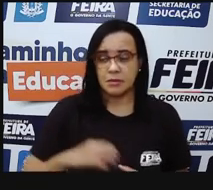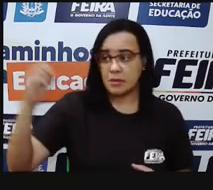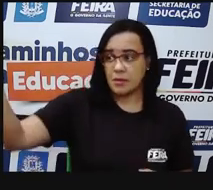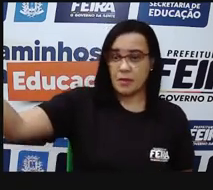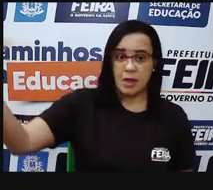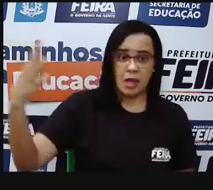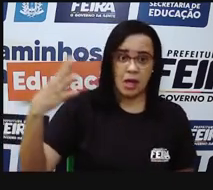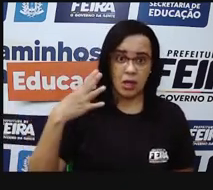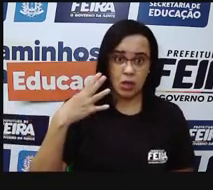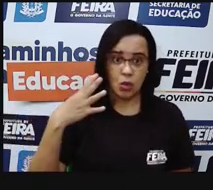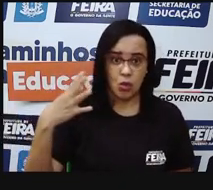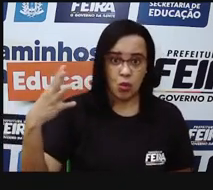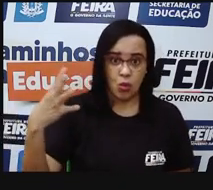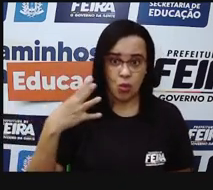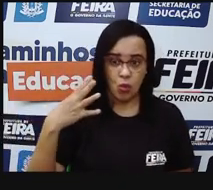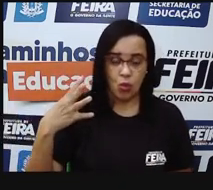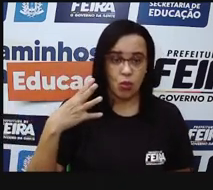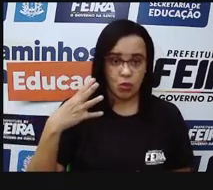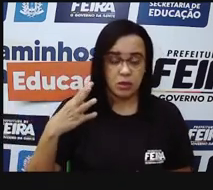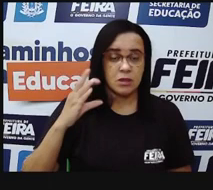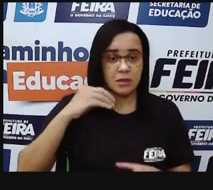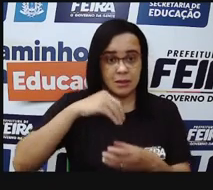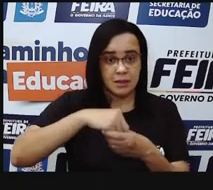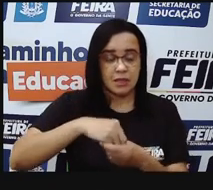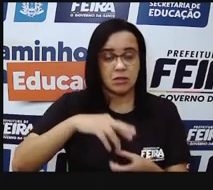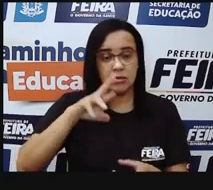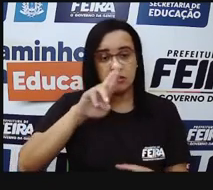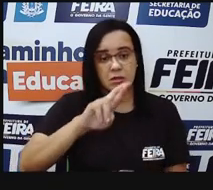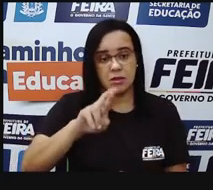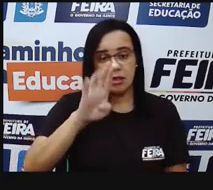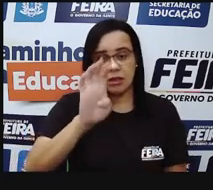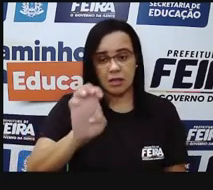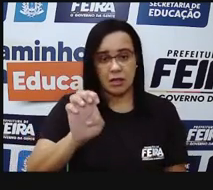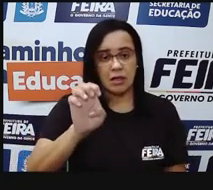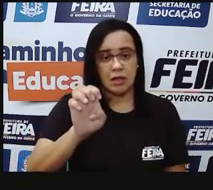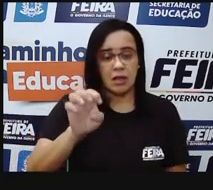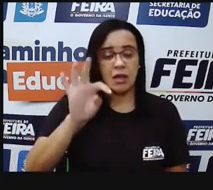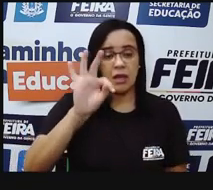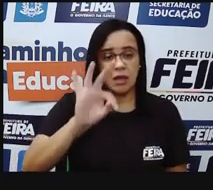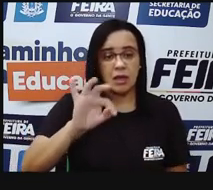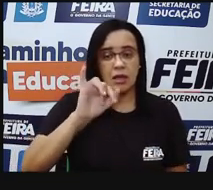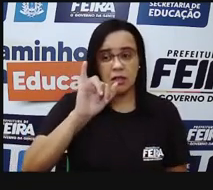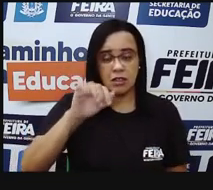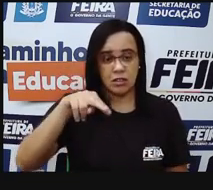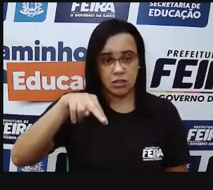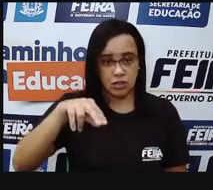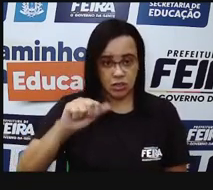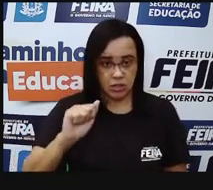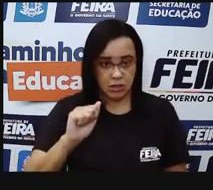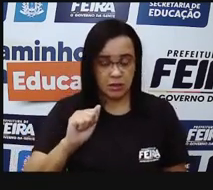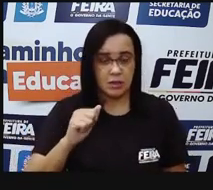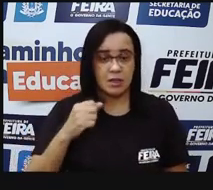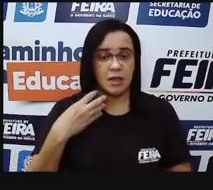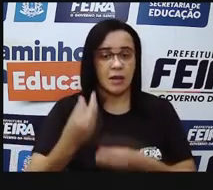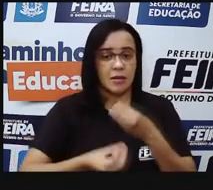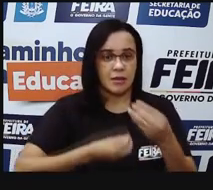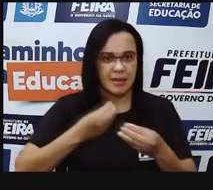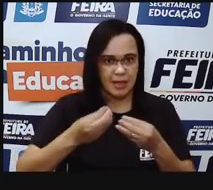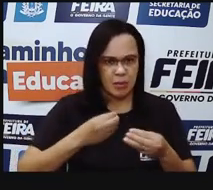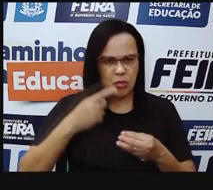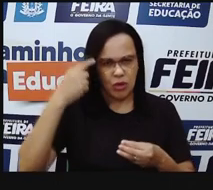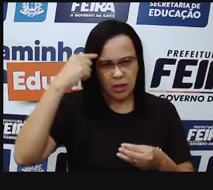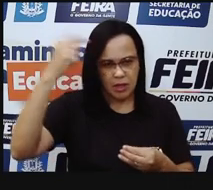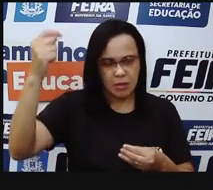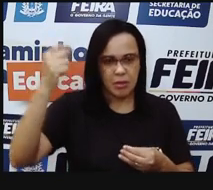sempre em um ponto da nossa retina e dos fotorreceptores que vão, então, gerar impulsos elétricos no nosso